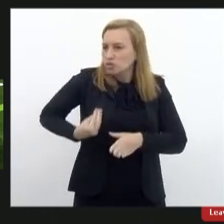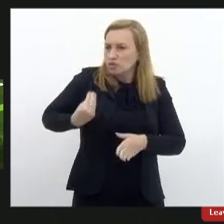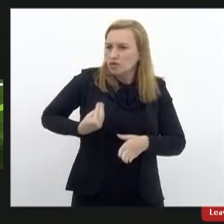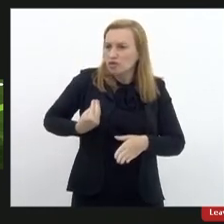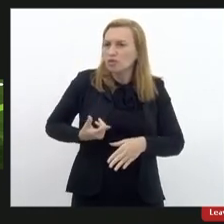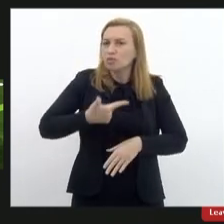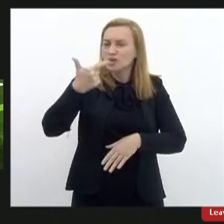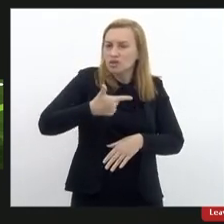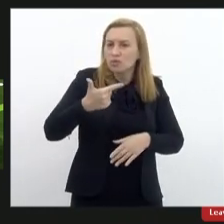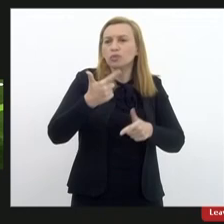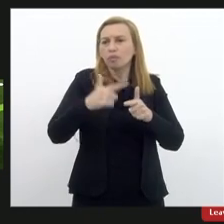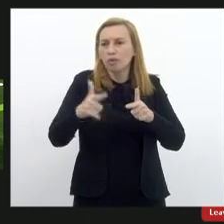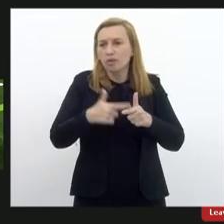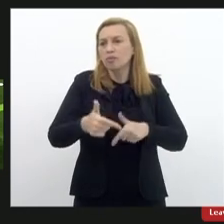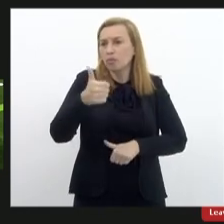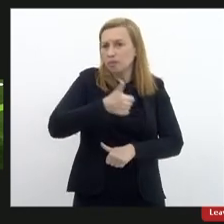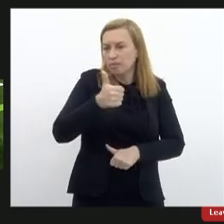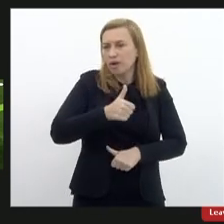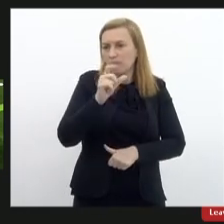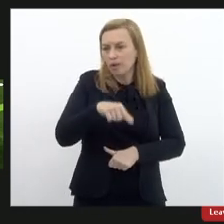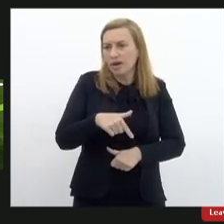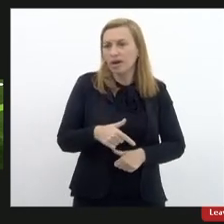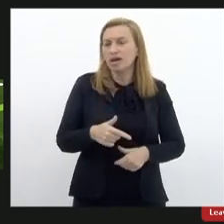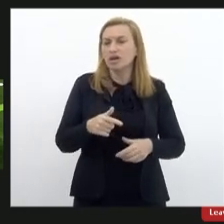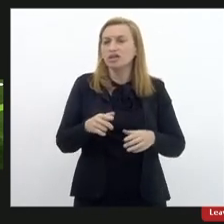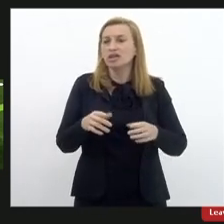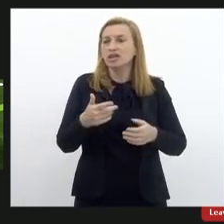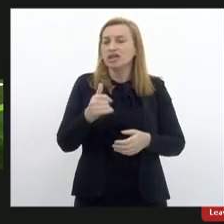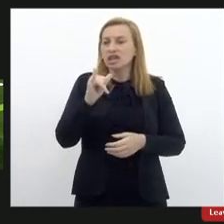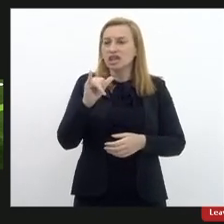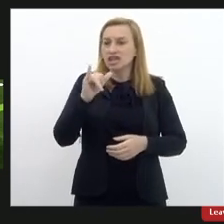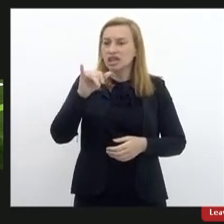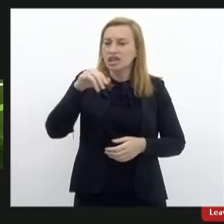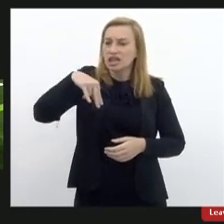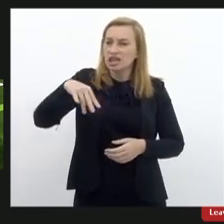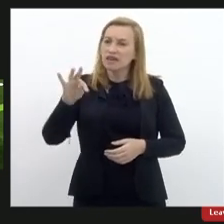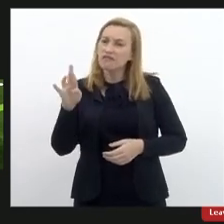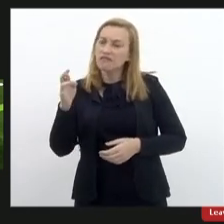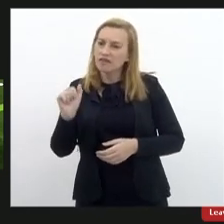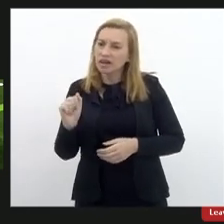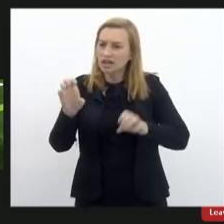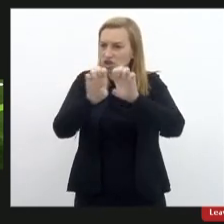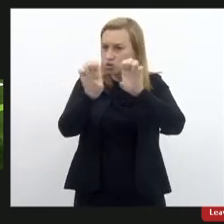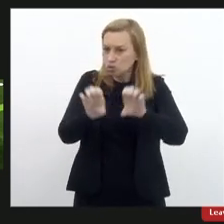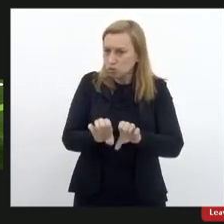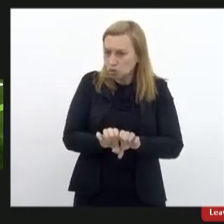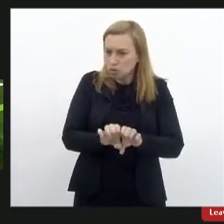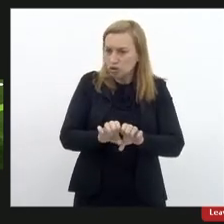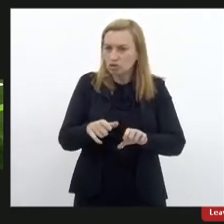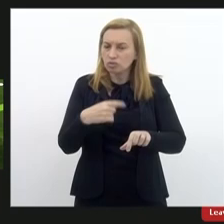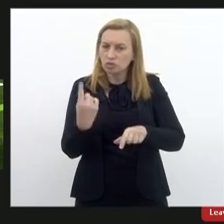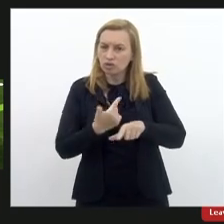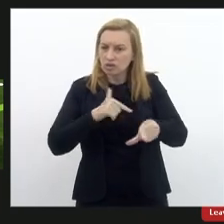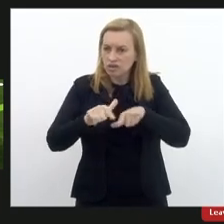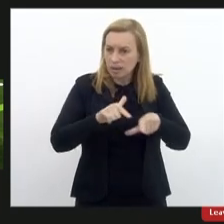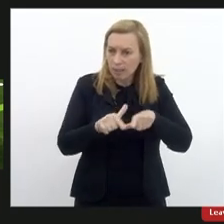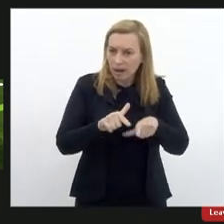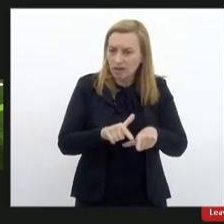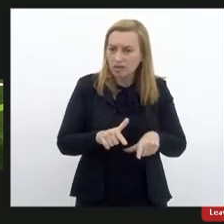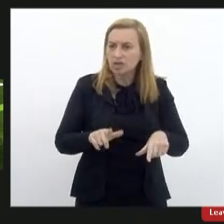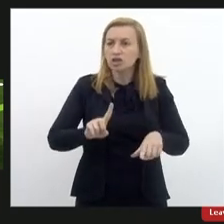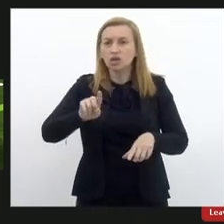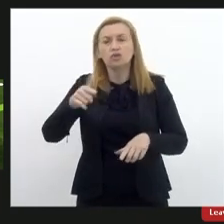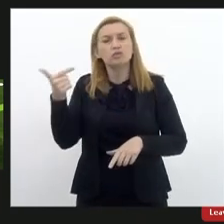o segundo caos. Então, o primeiro caos é a nossa infraestrutura funcional no exercício das nossas atribuições. E o segundo